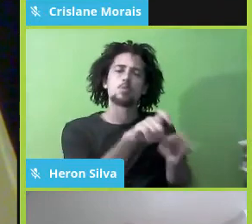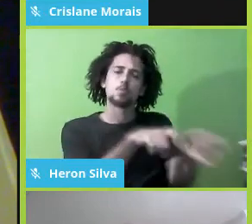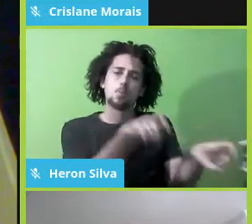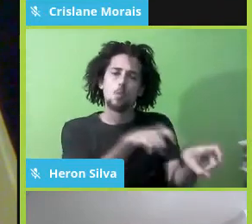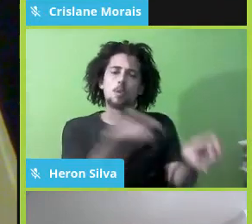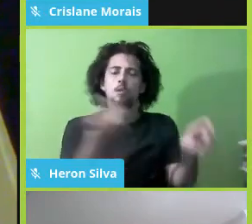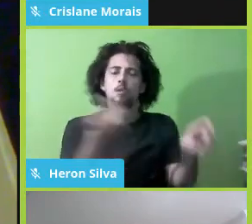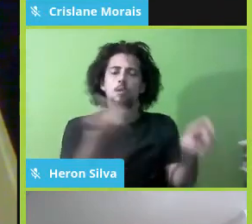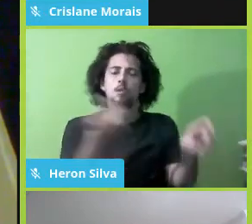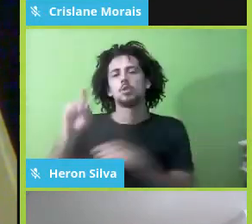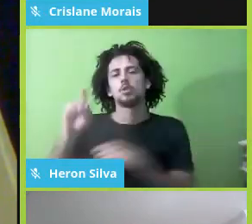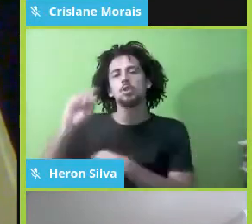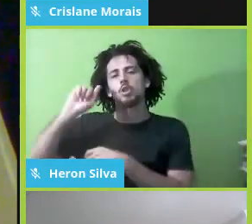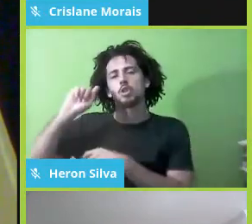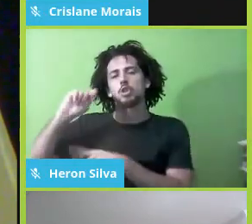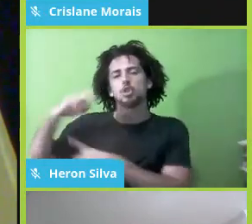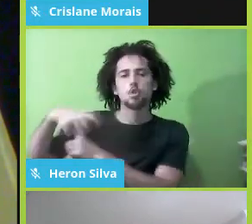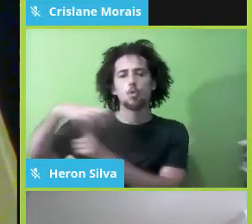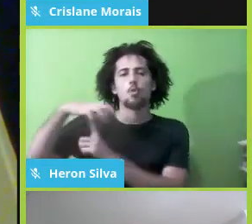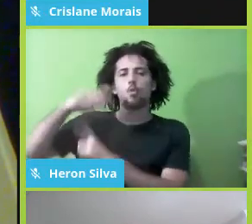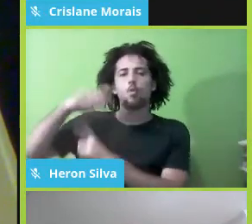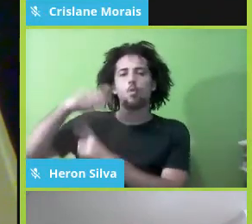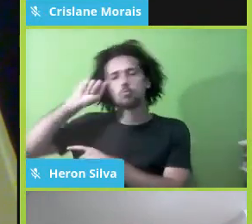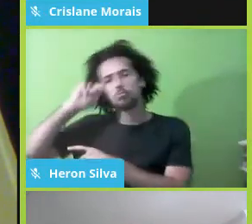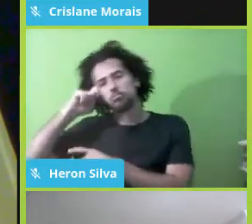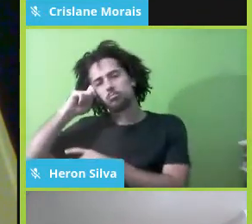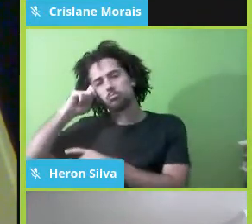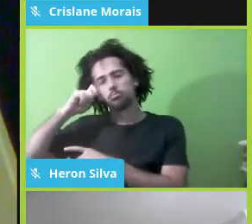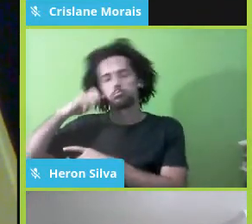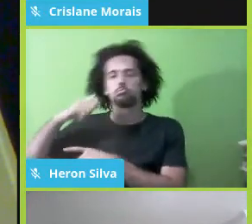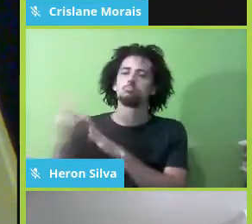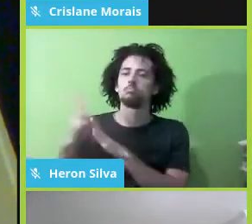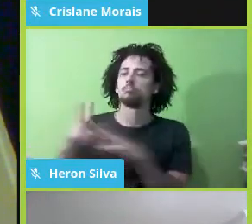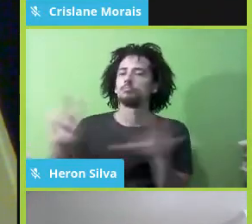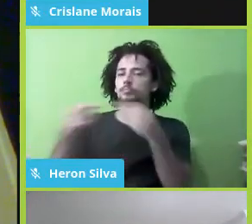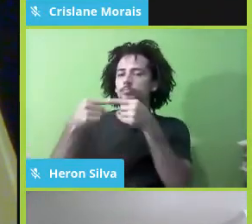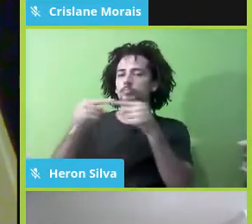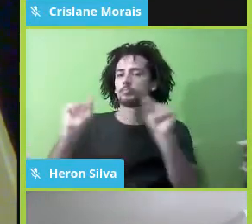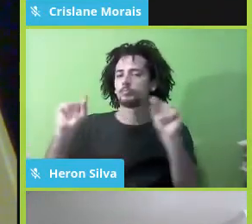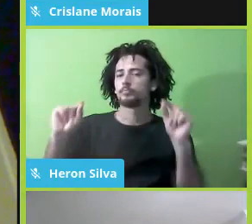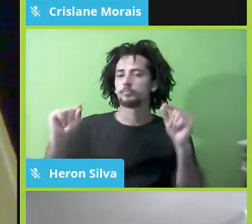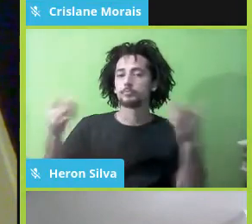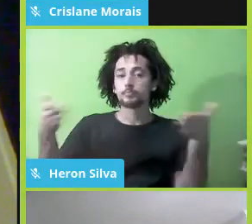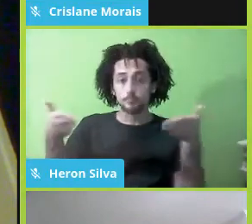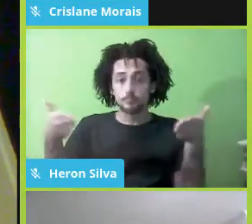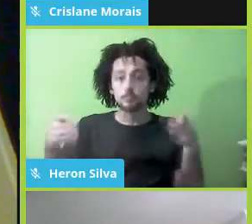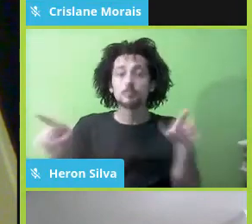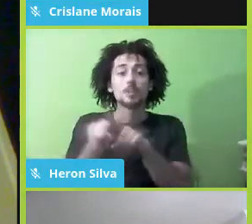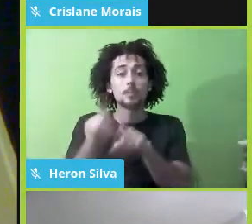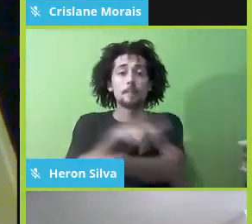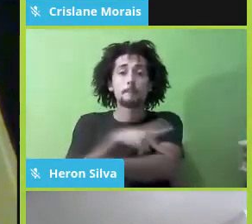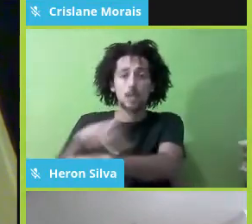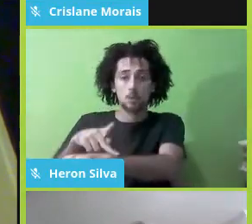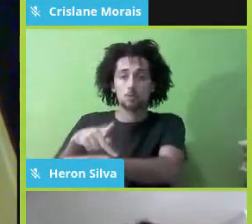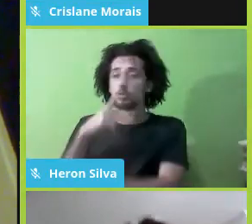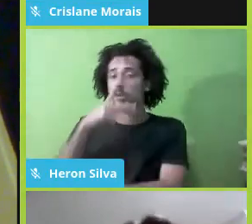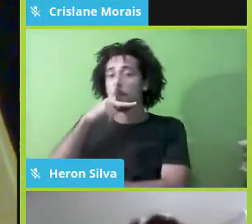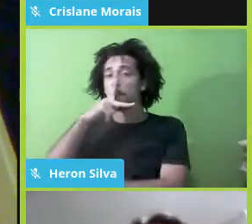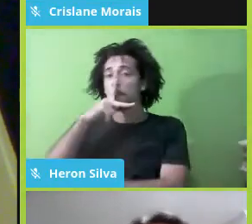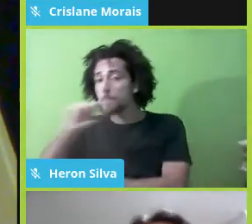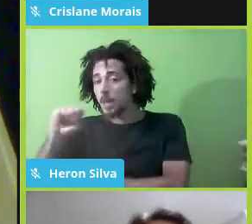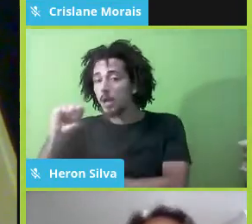se valer até da pedagogia da alternância do Paulo Freire, da possibilidade de se